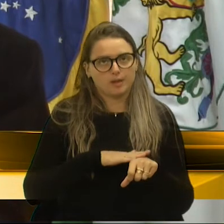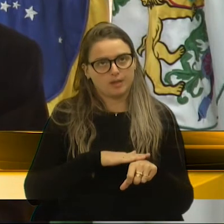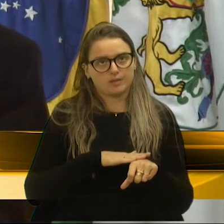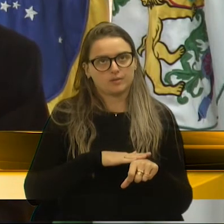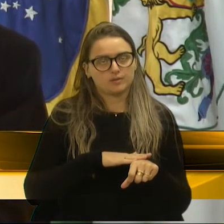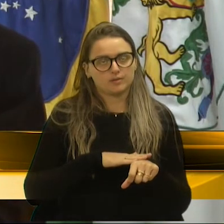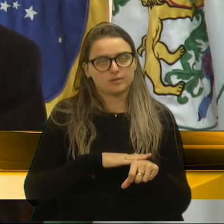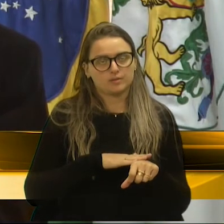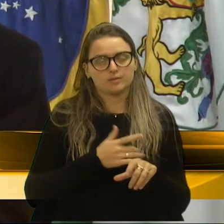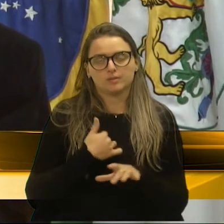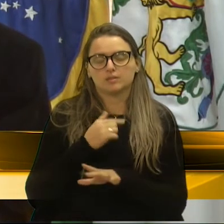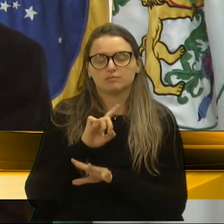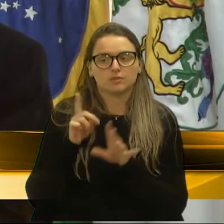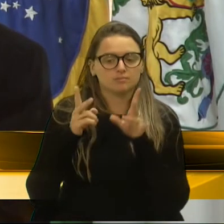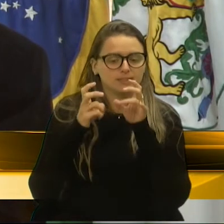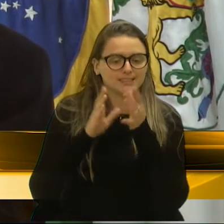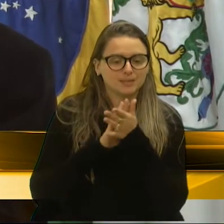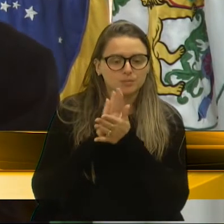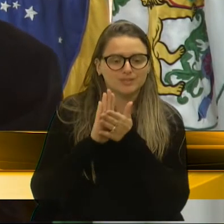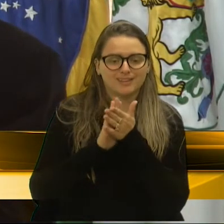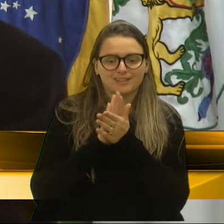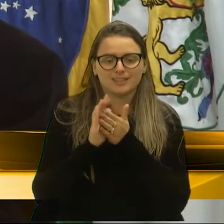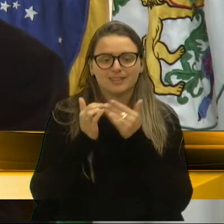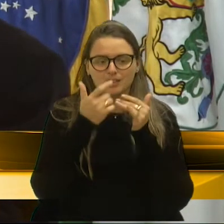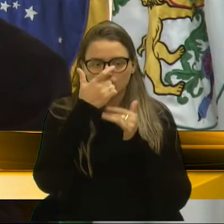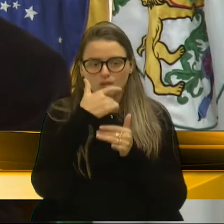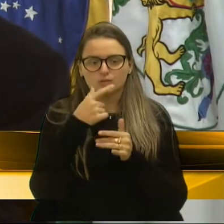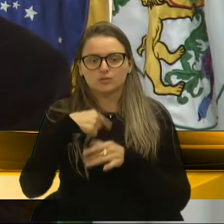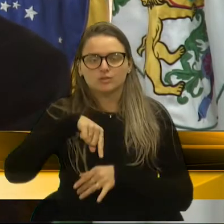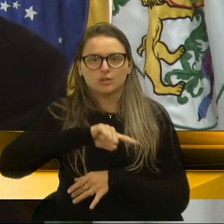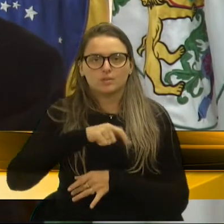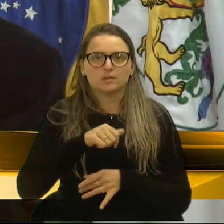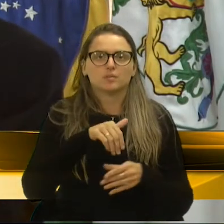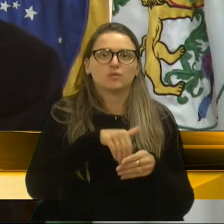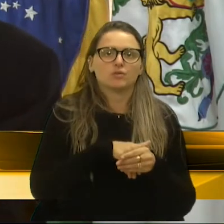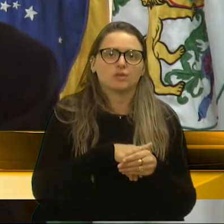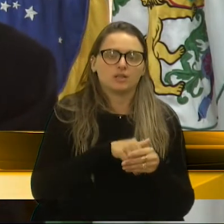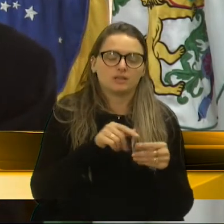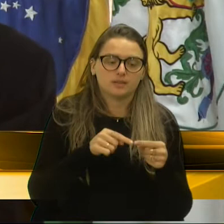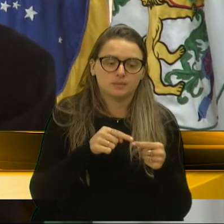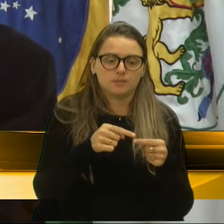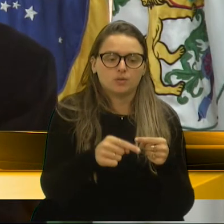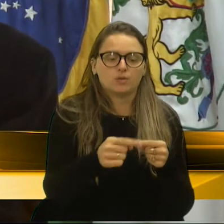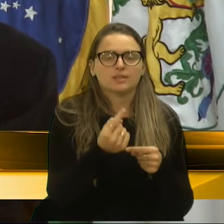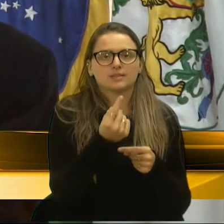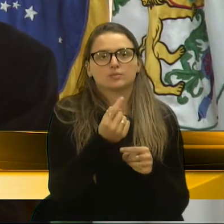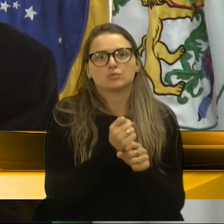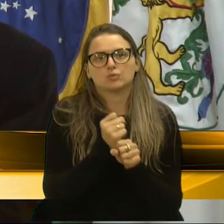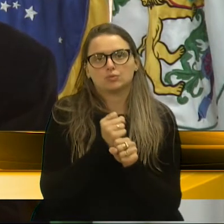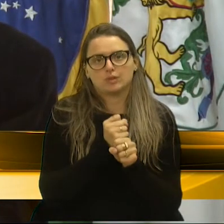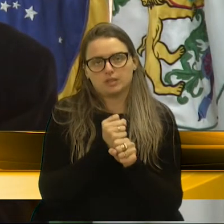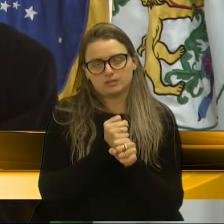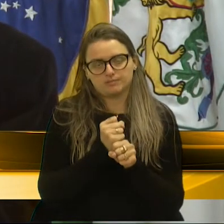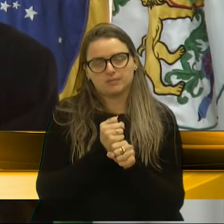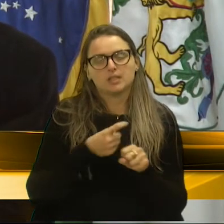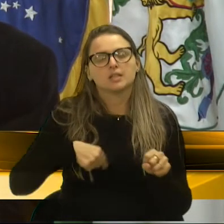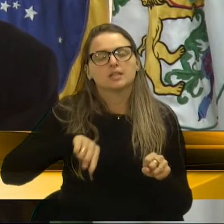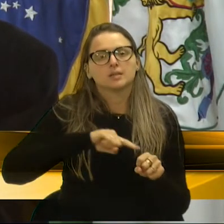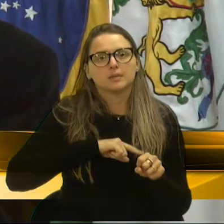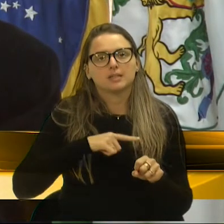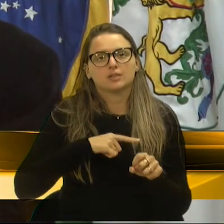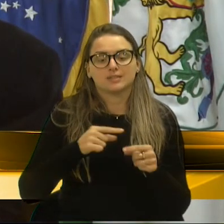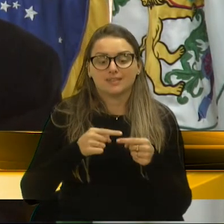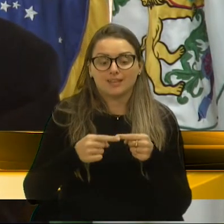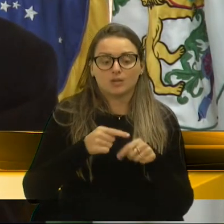eu não vejo outra saída que nós votarmos a favor do mínimo da prorrogação de um ano, para que se tenha esse